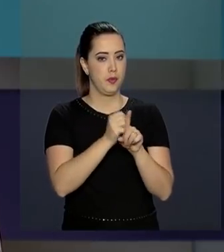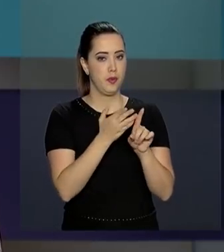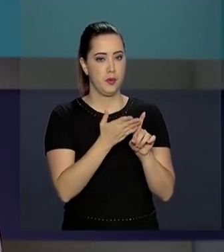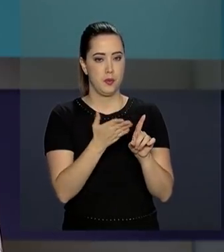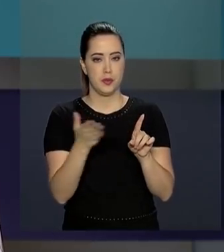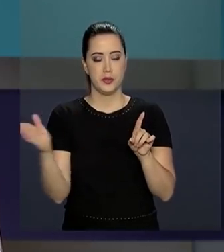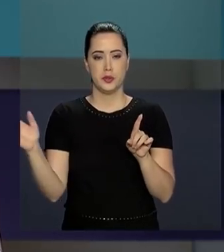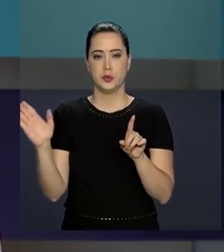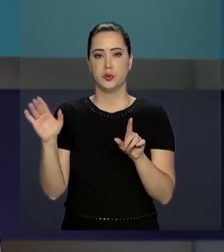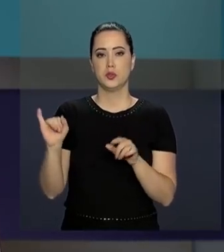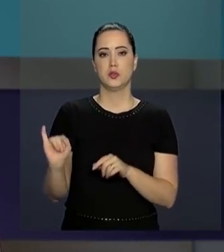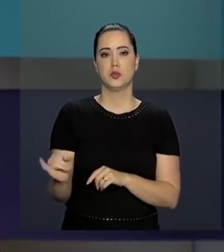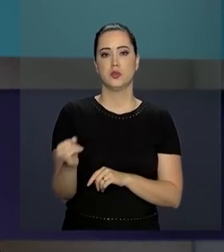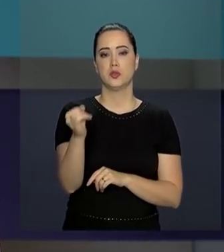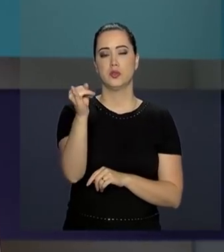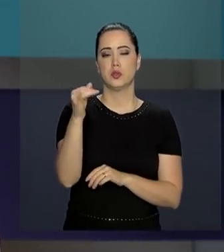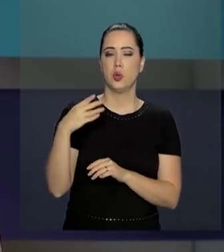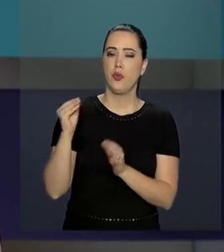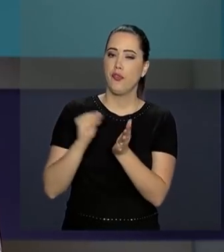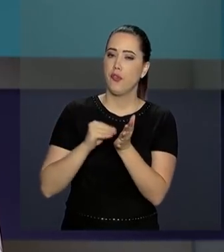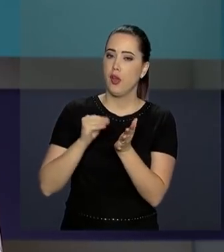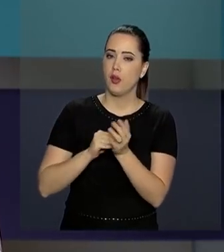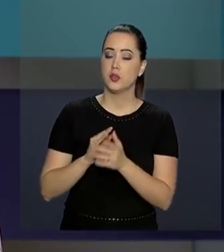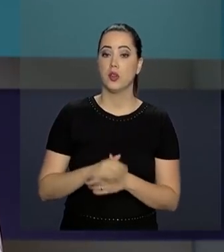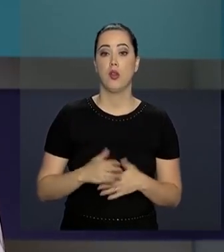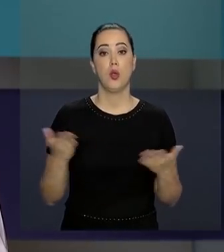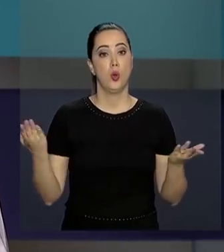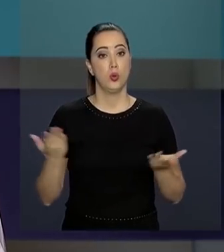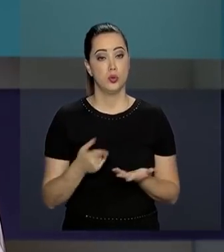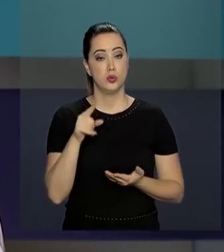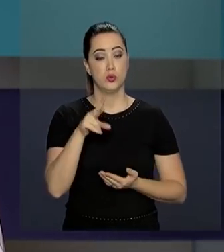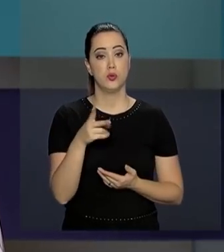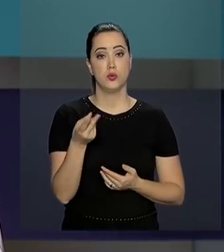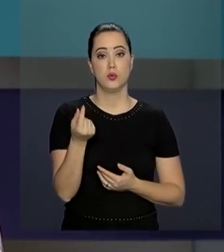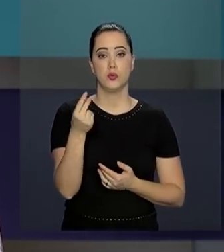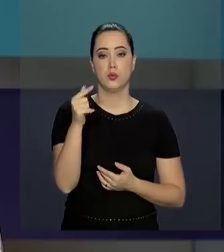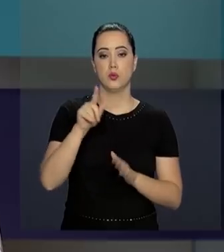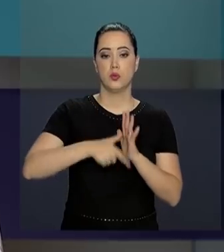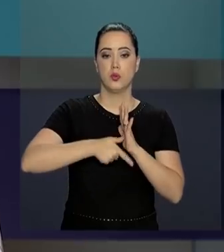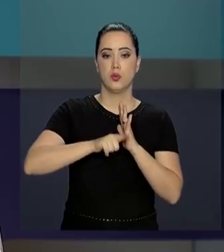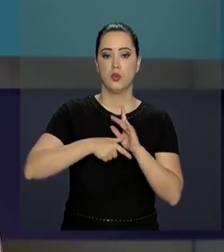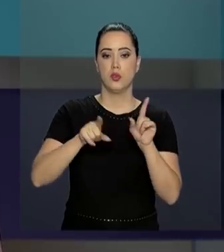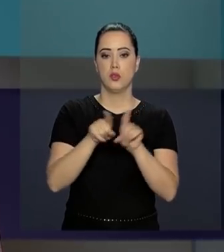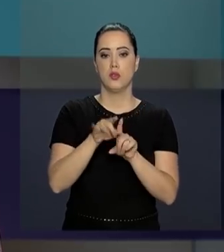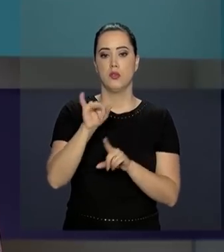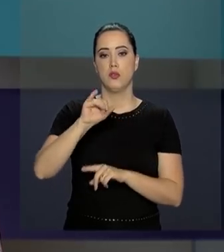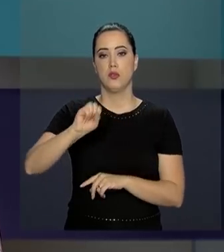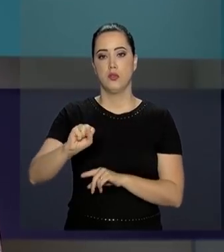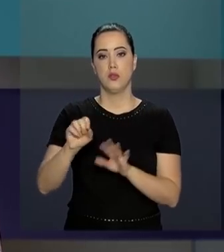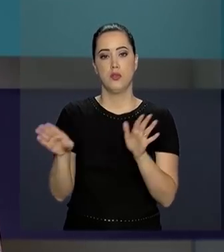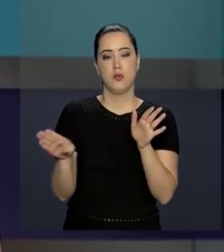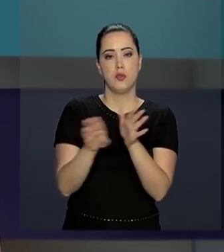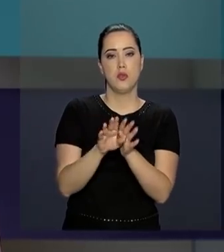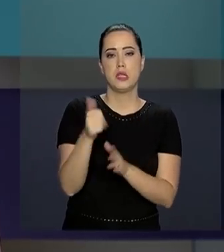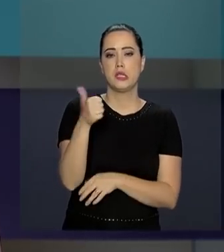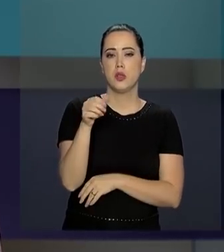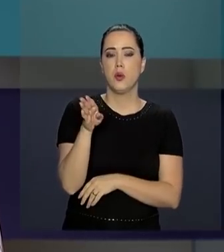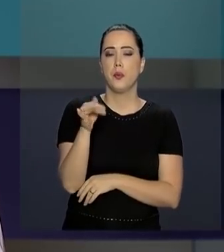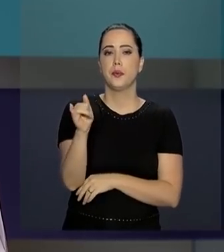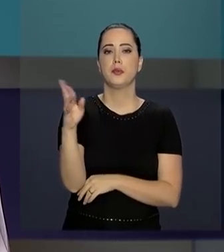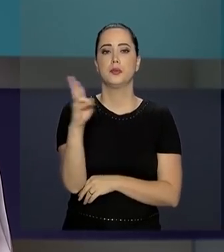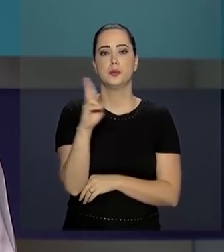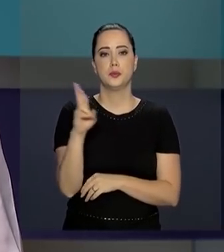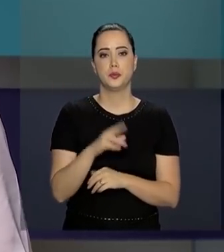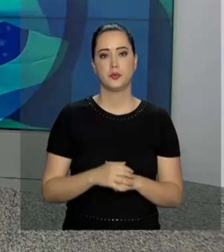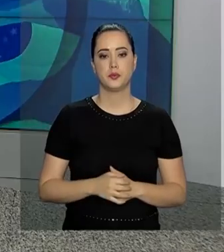ou pelo prazo de amortização remanescente. Hoje, o valor em atraso do FIES chega a 11 bilhões